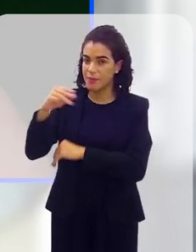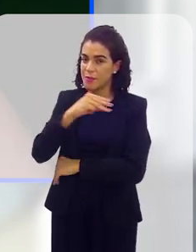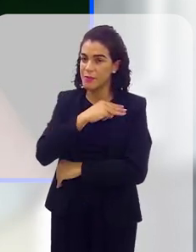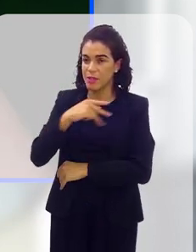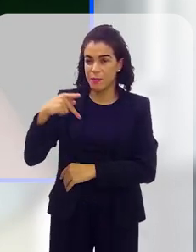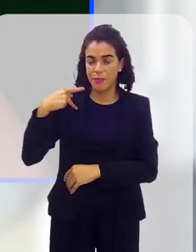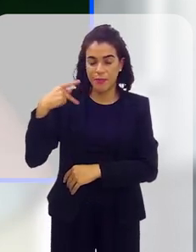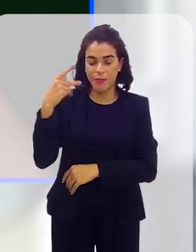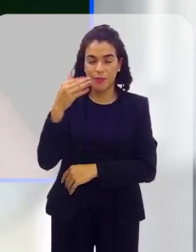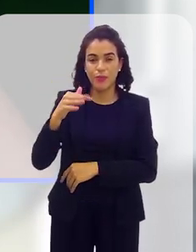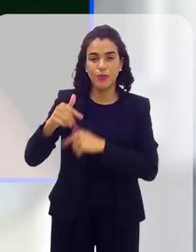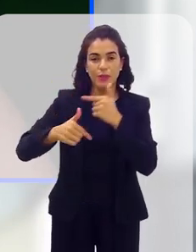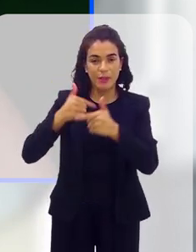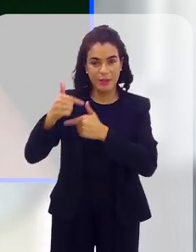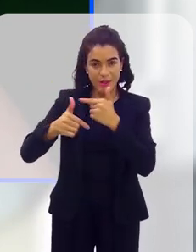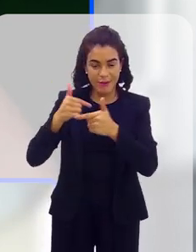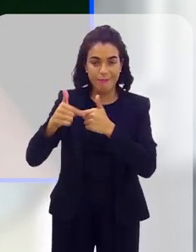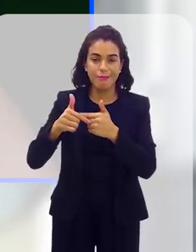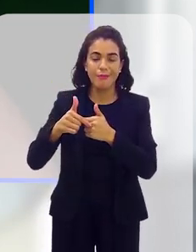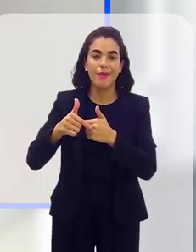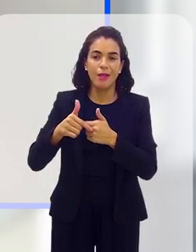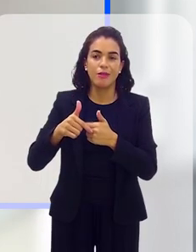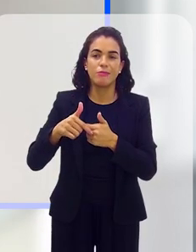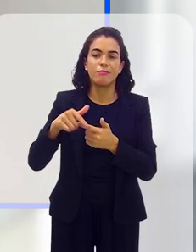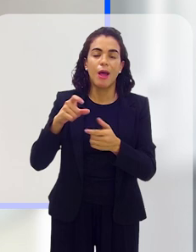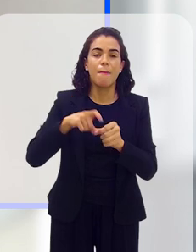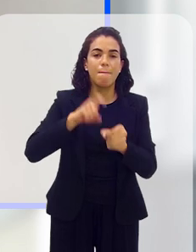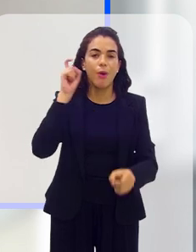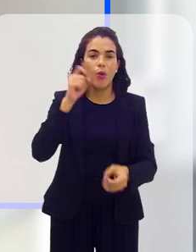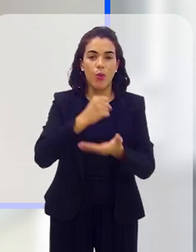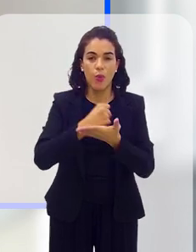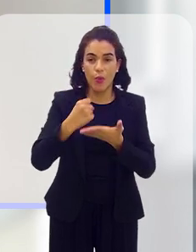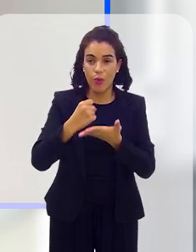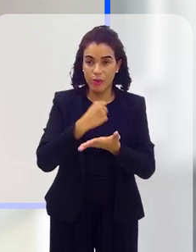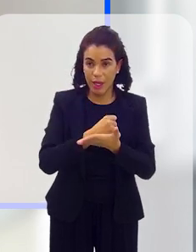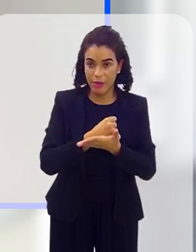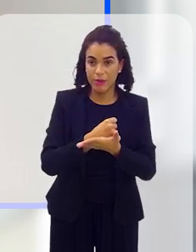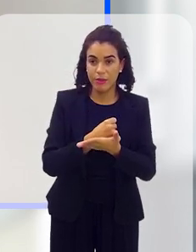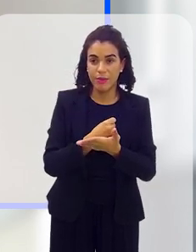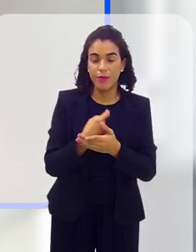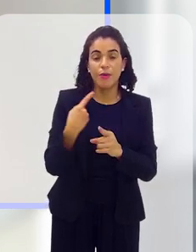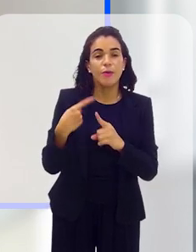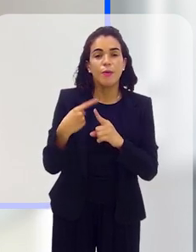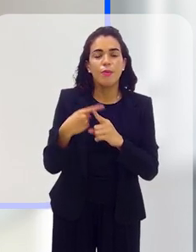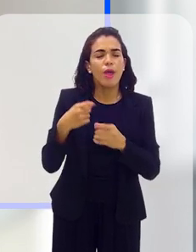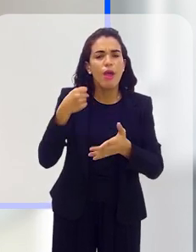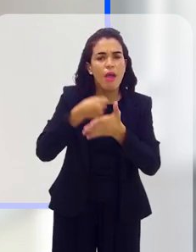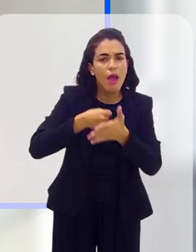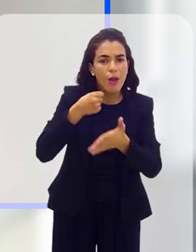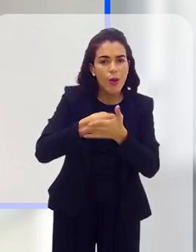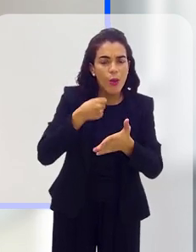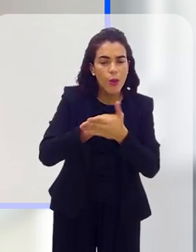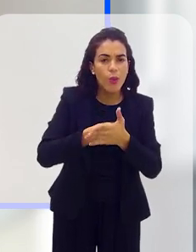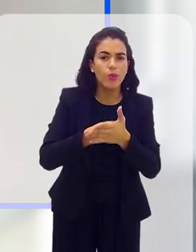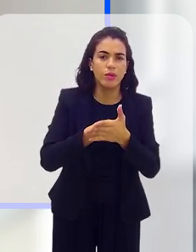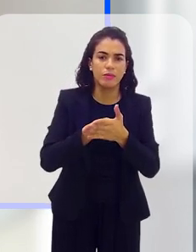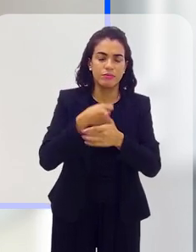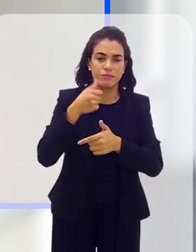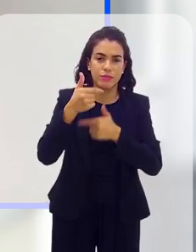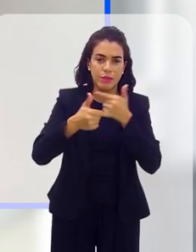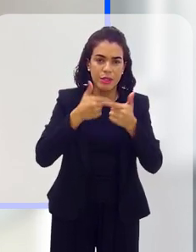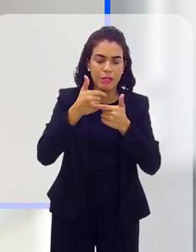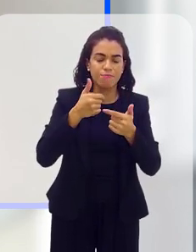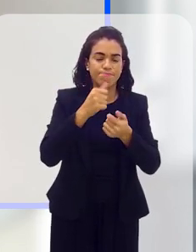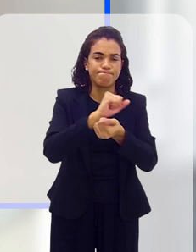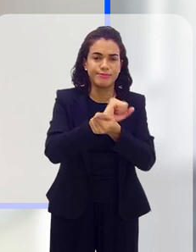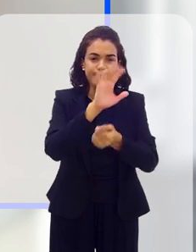repassar essa denúncia para o Ministério Público do Trabalho e encerrar imediatamente esse contrato, tá? porque o combate